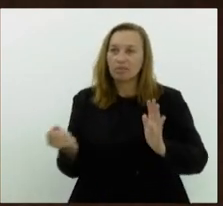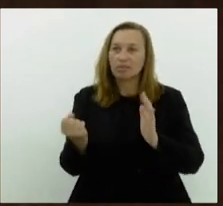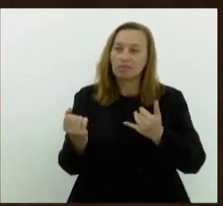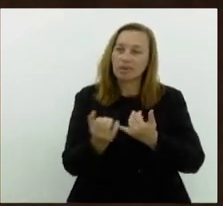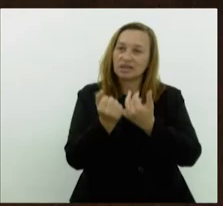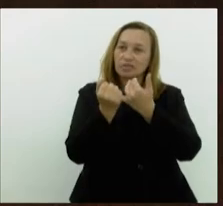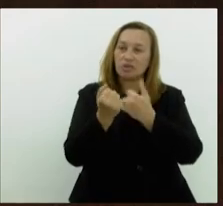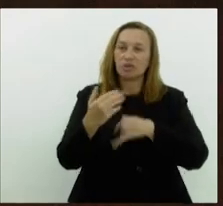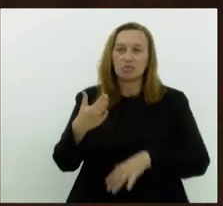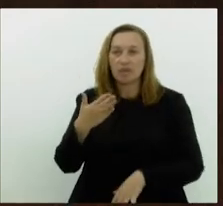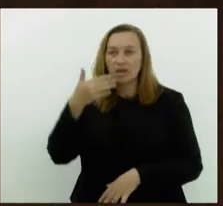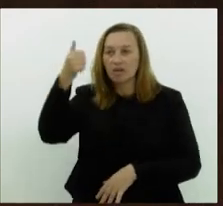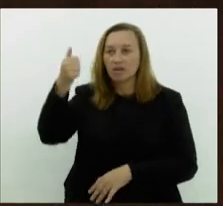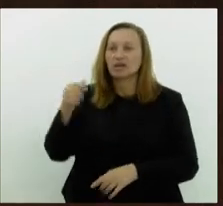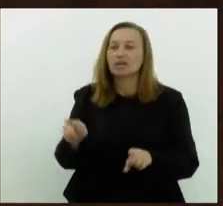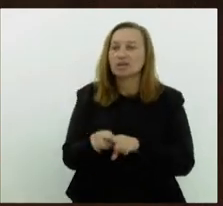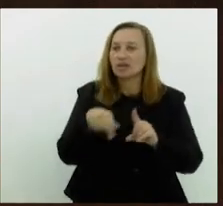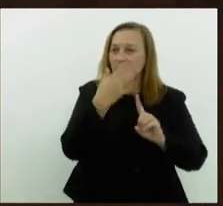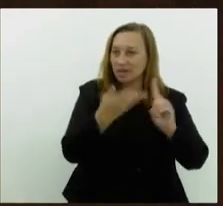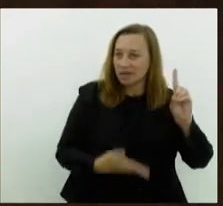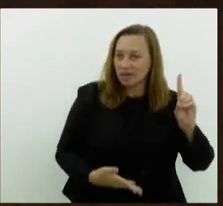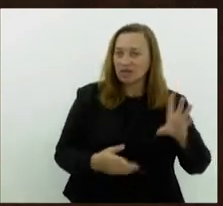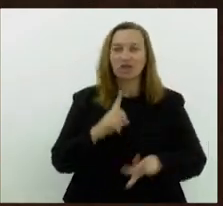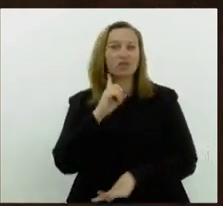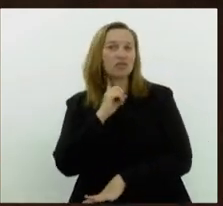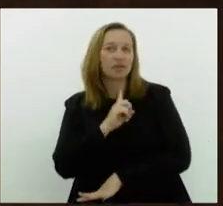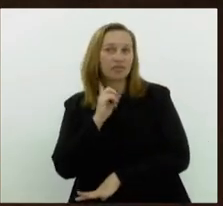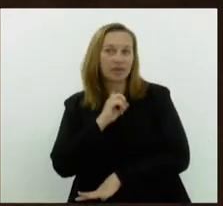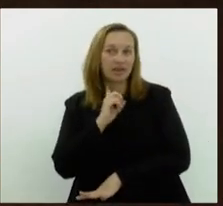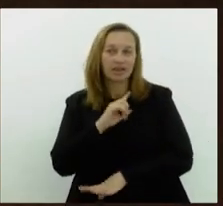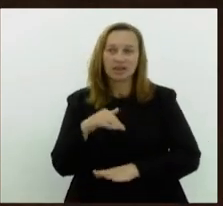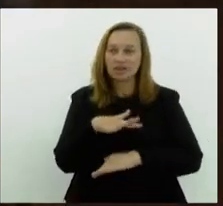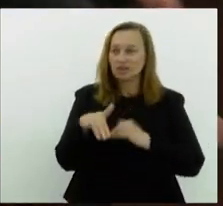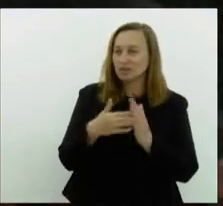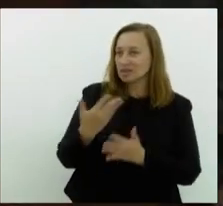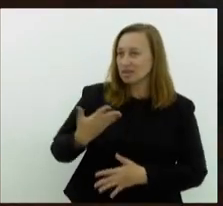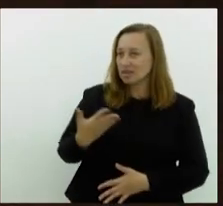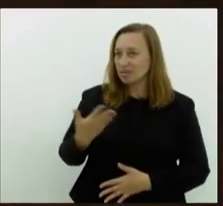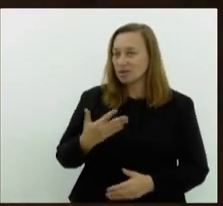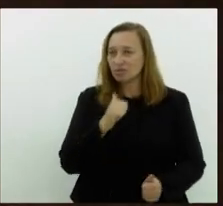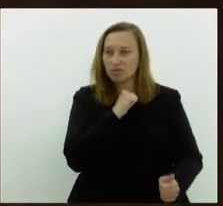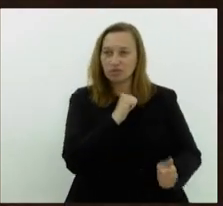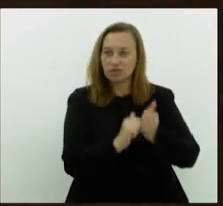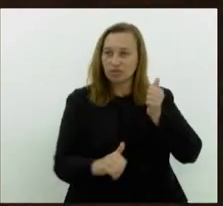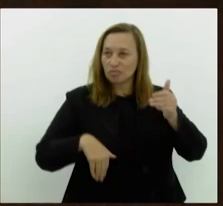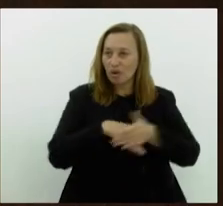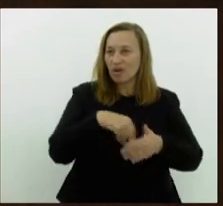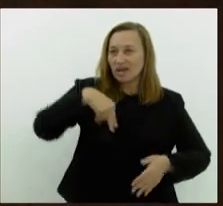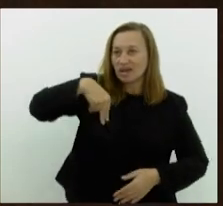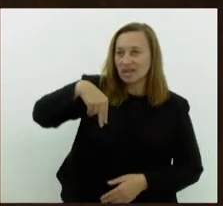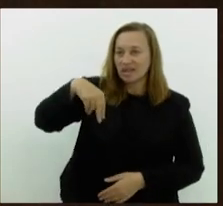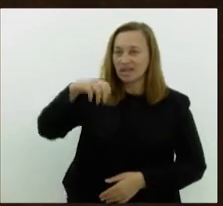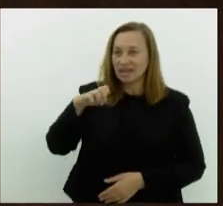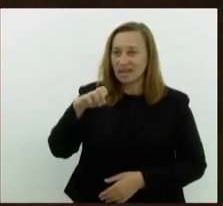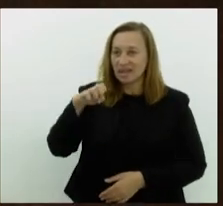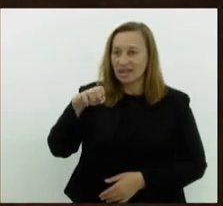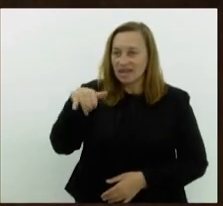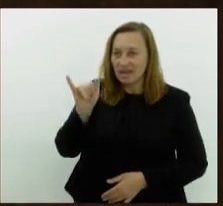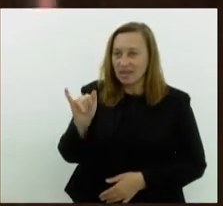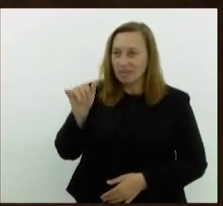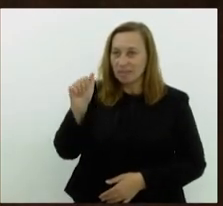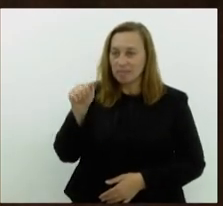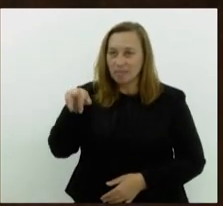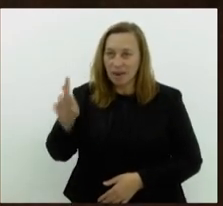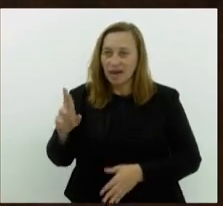claro, uma homenagem também ao meu time de futebol, Flamengo, e a todos os meus amigos jogadores de futebol, o Neymar, que faz parte da nossa